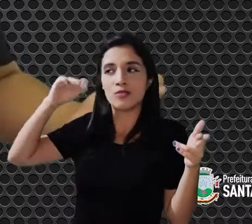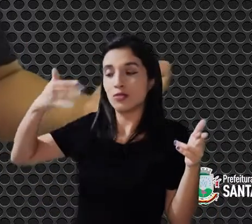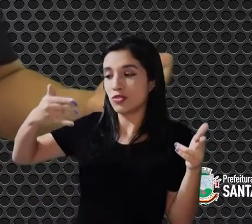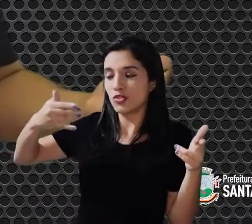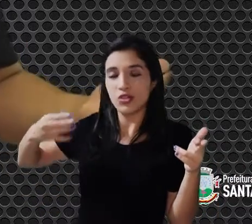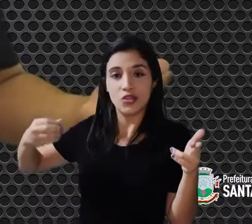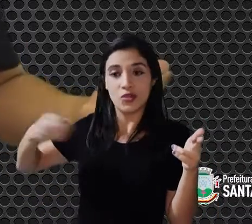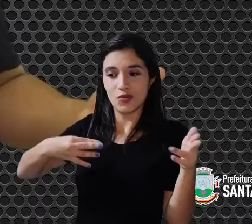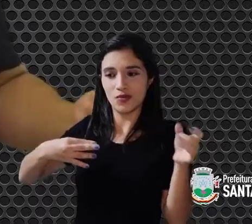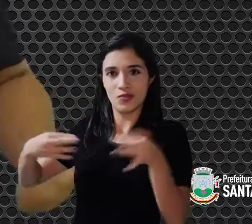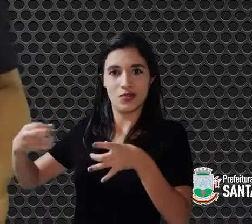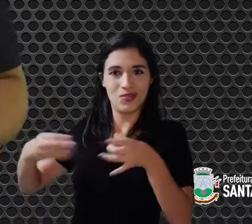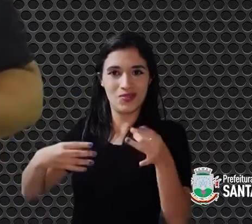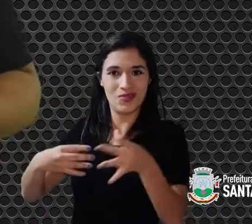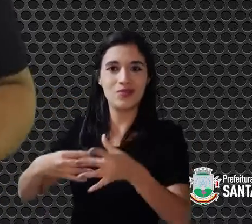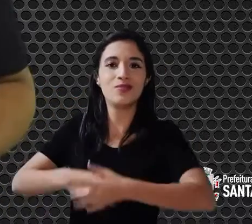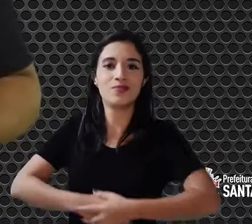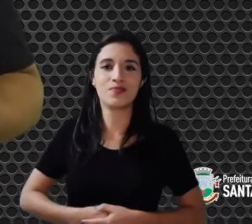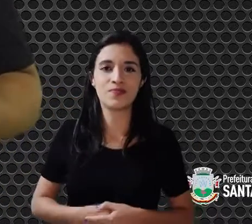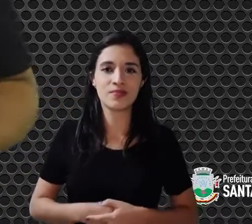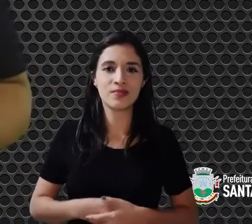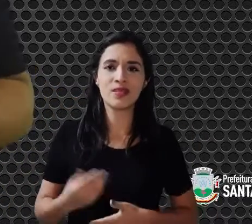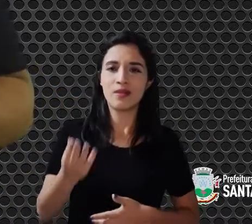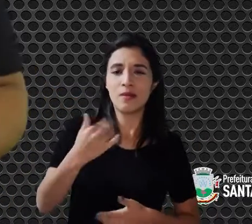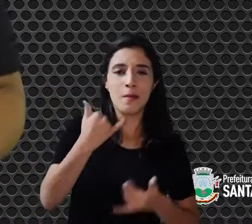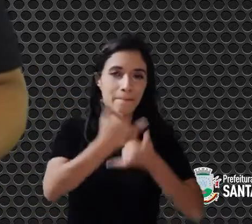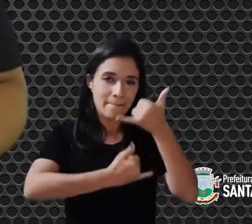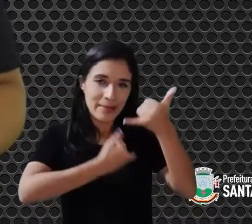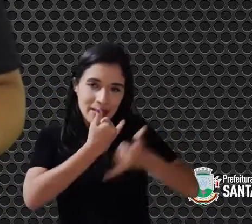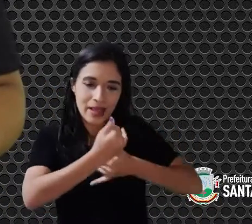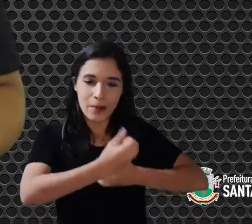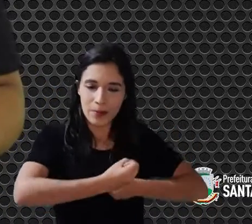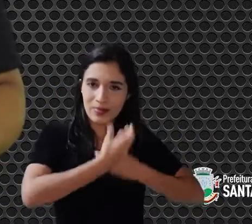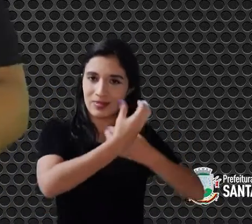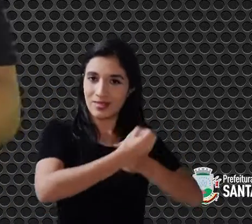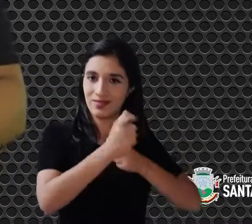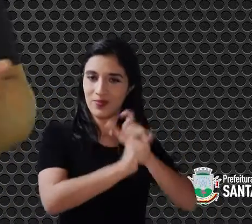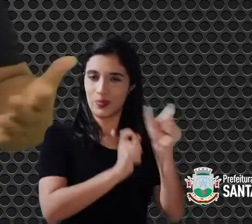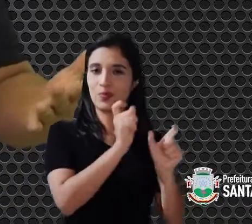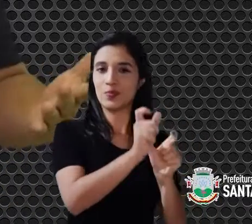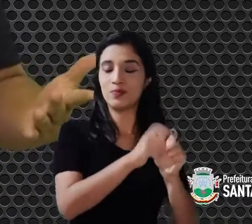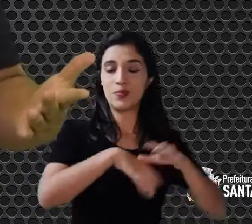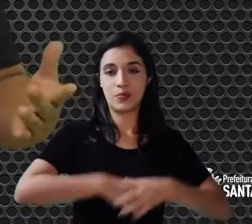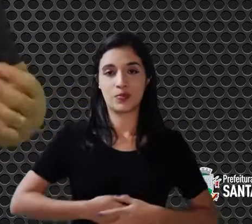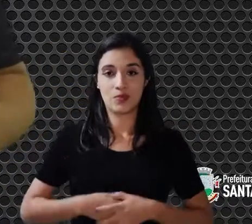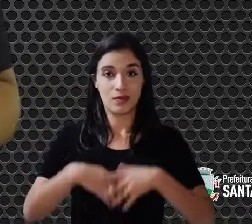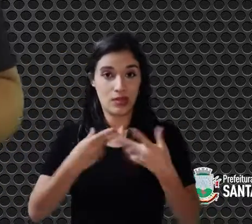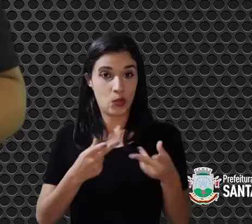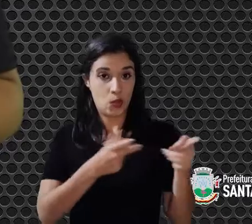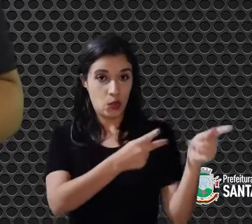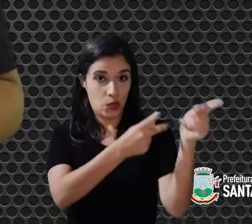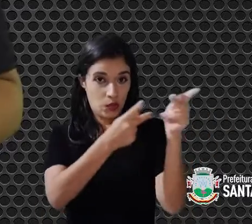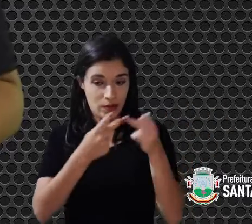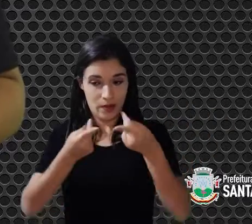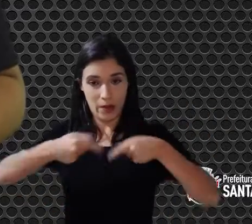sempre um novo dia. Vamos brincar de poesia? E com esse convite, e patrocinados